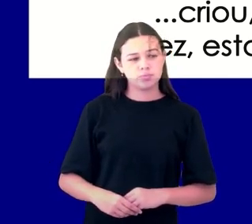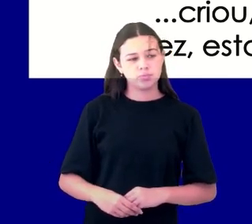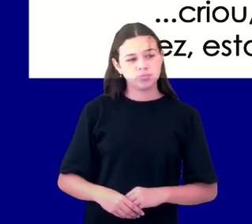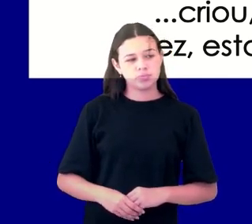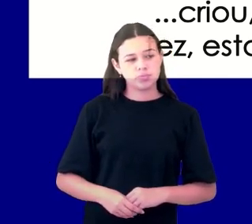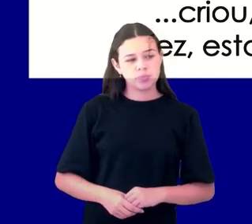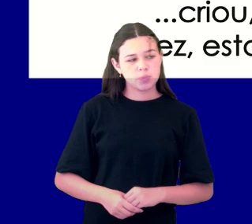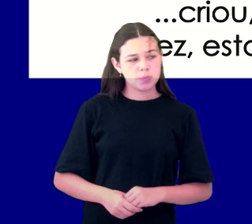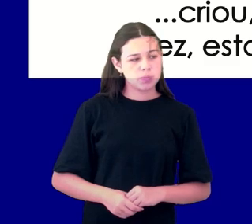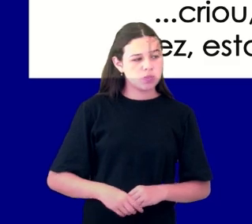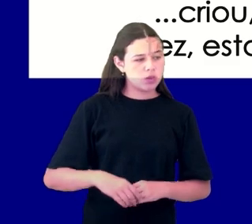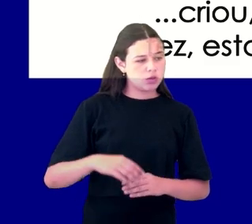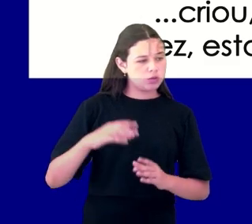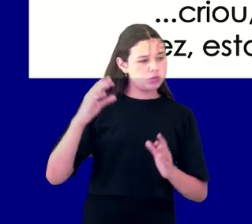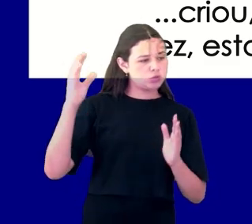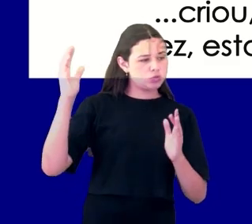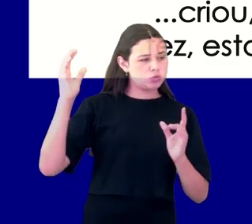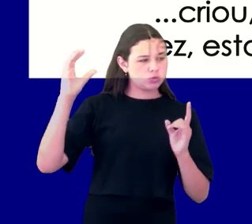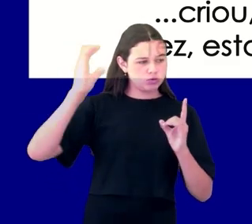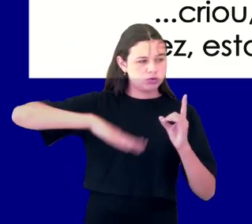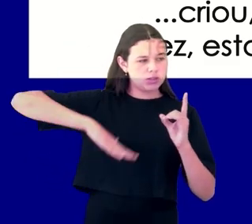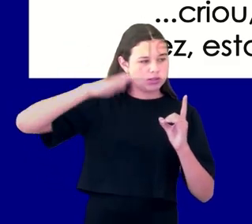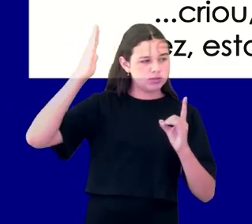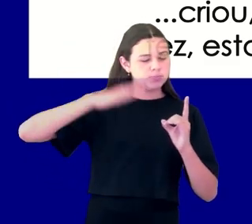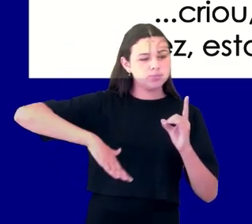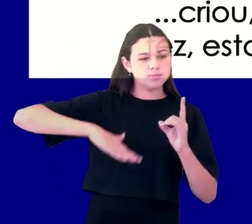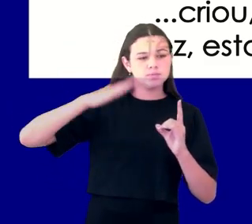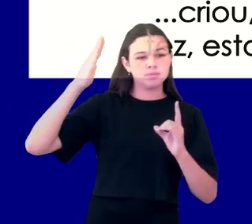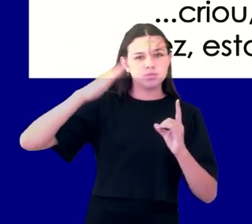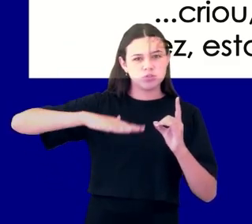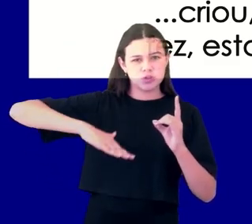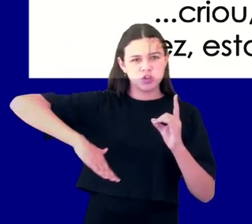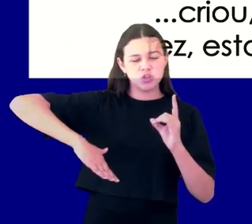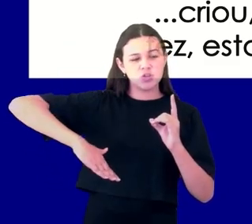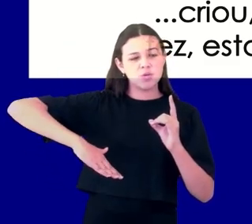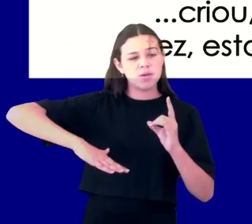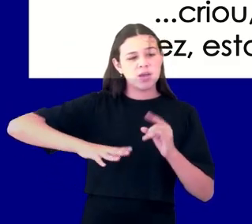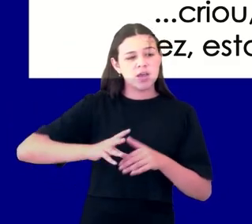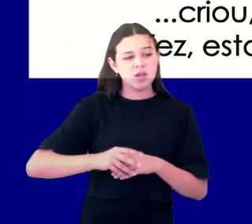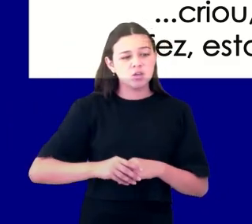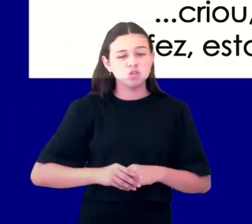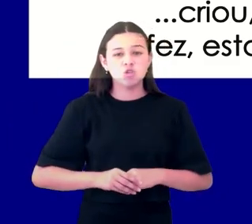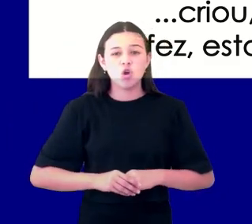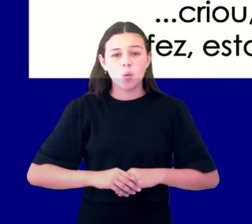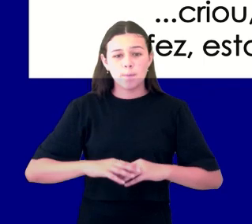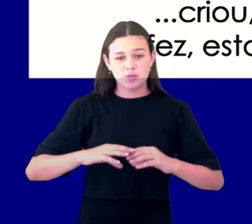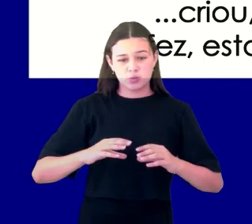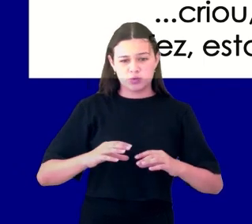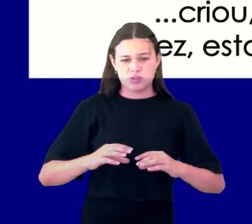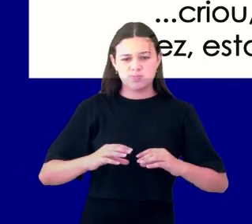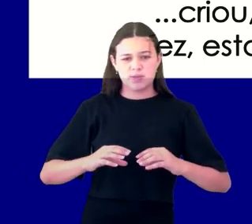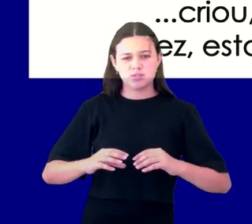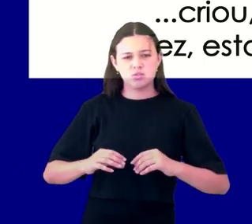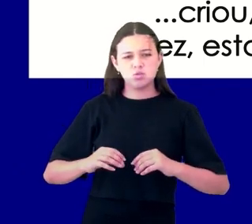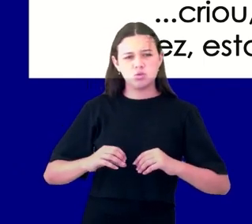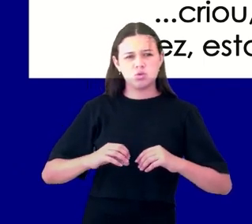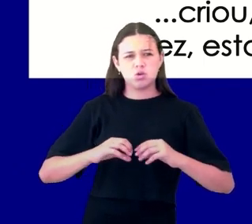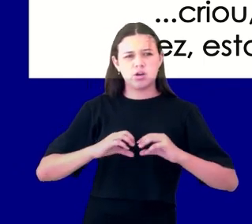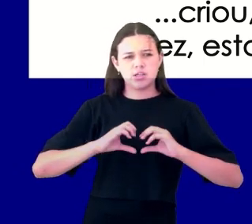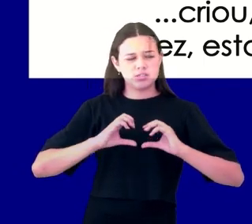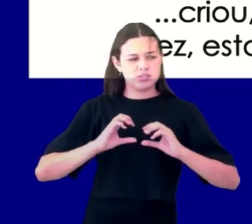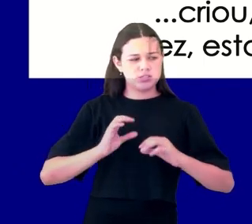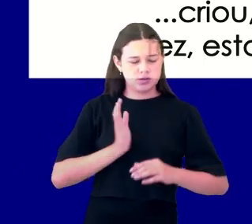vizinhos, estavam ocupando espaço no coração do povo de Deus. E quando ele diz, eu sou o Senhor e não há outro, ele está